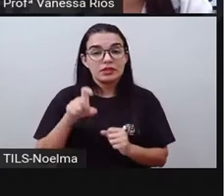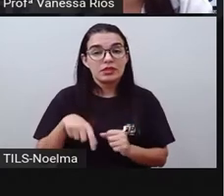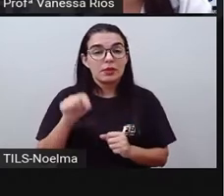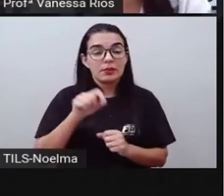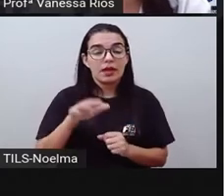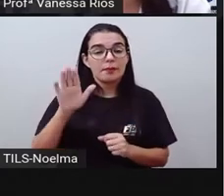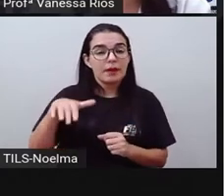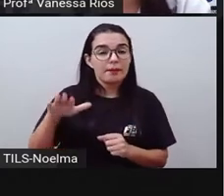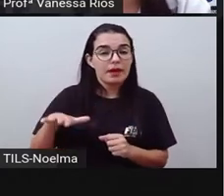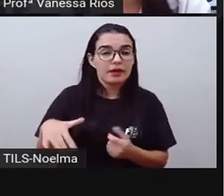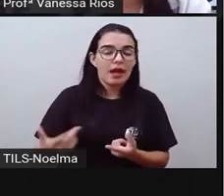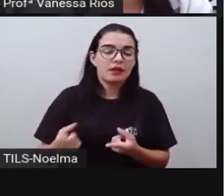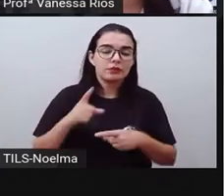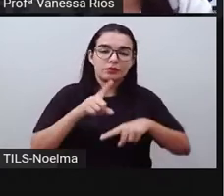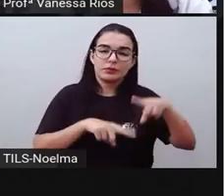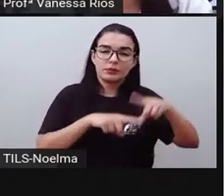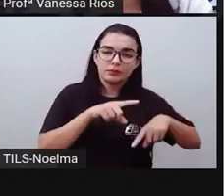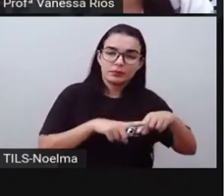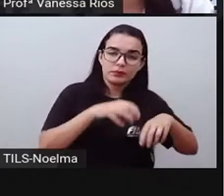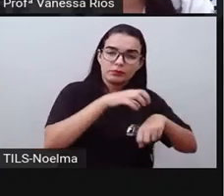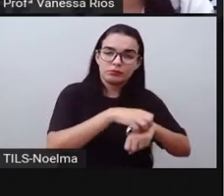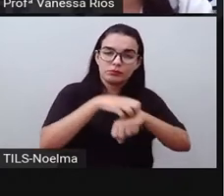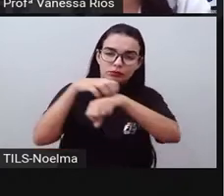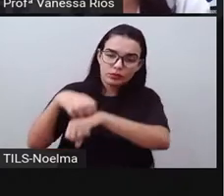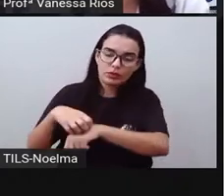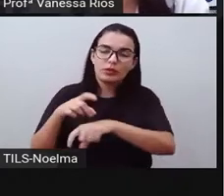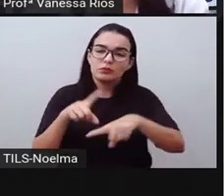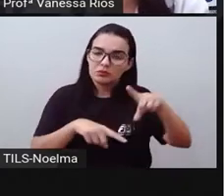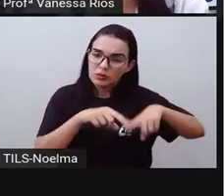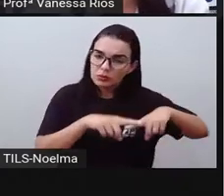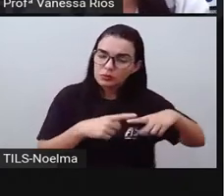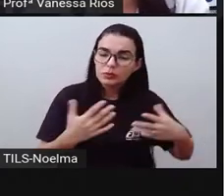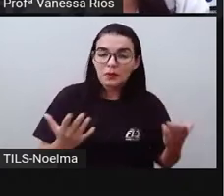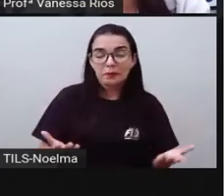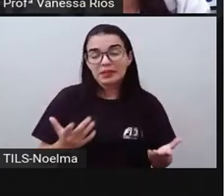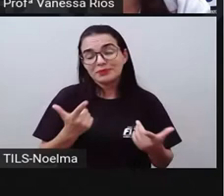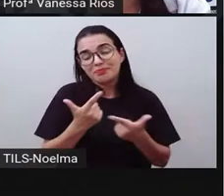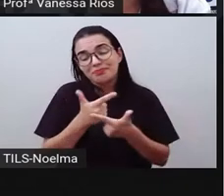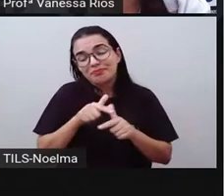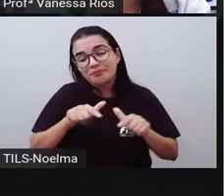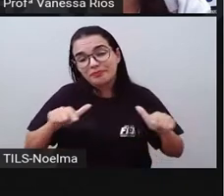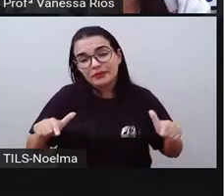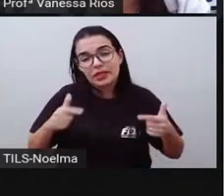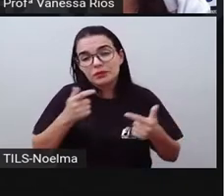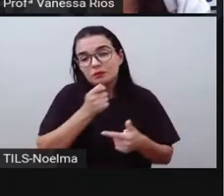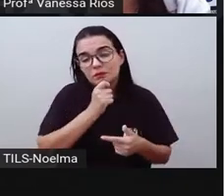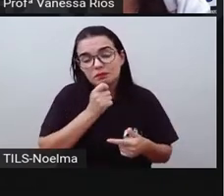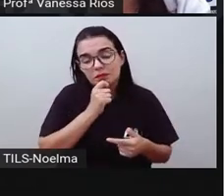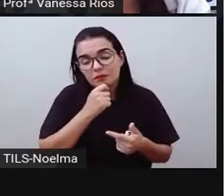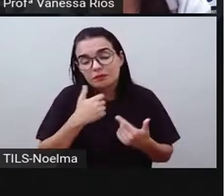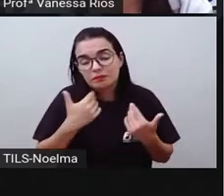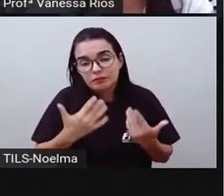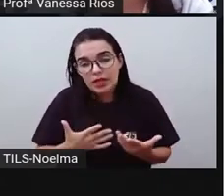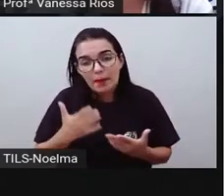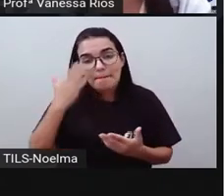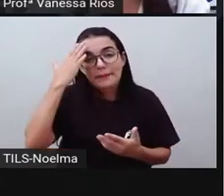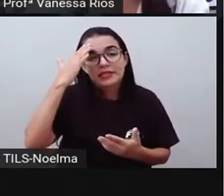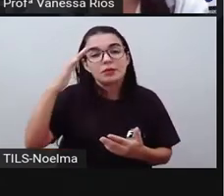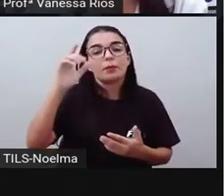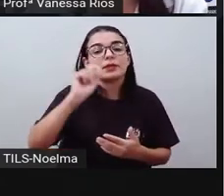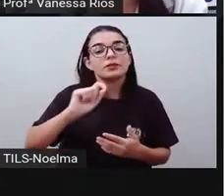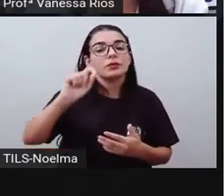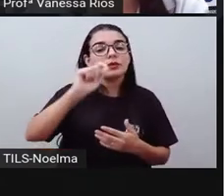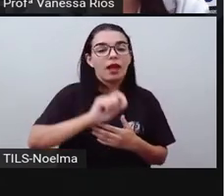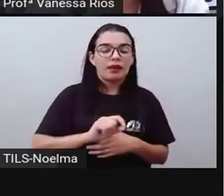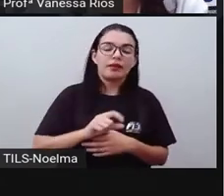favoreceria aí toda essa necessidade de transporte que o nosso país tem, principalmente em relação